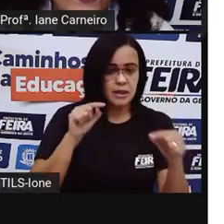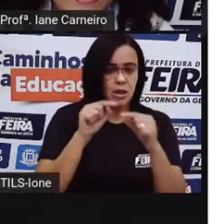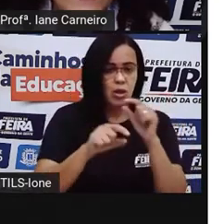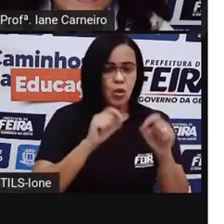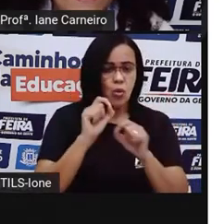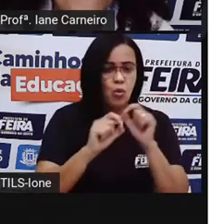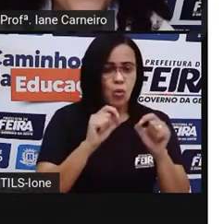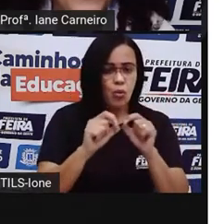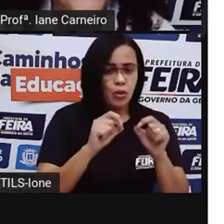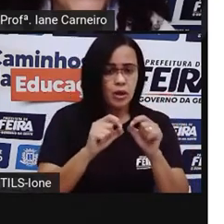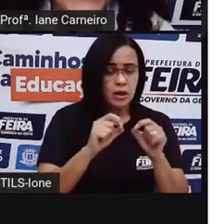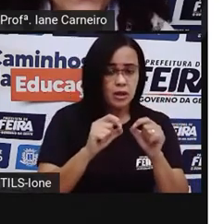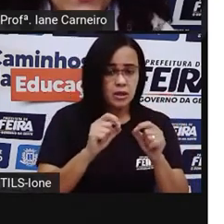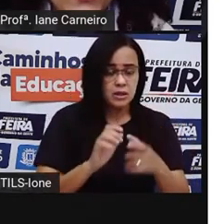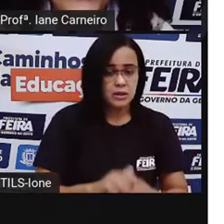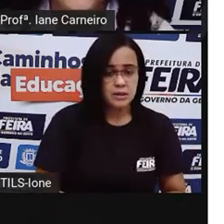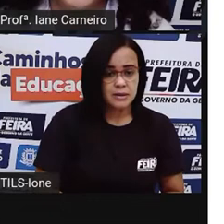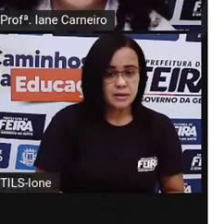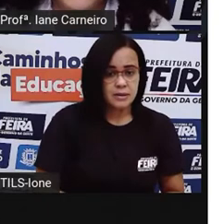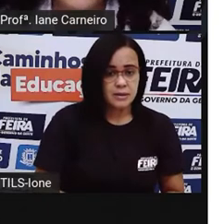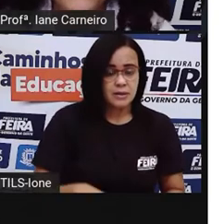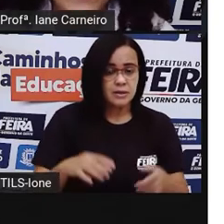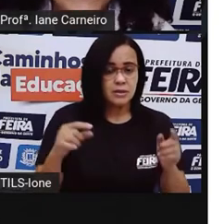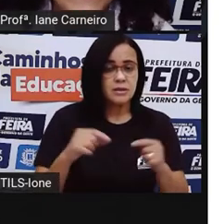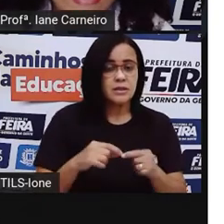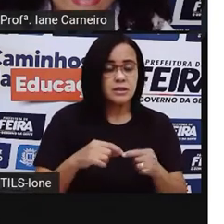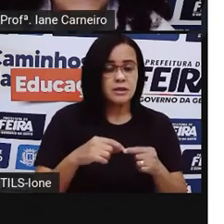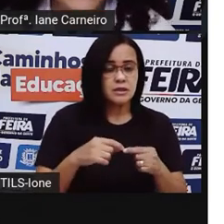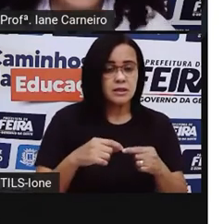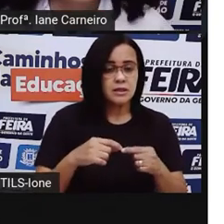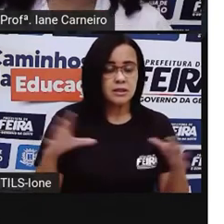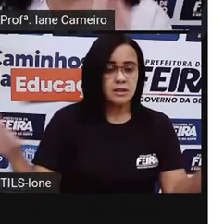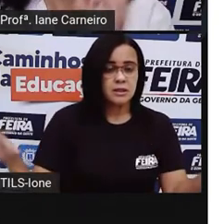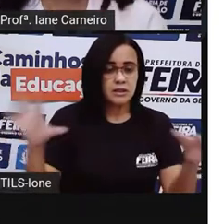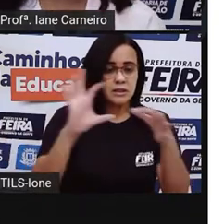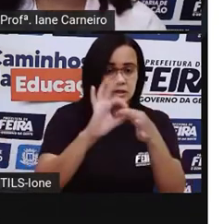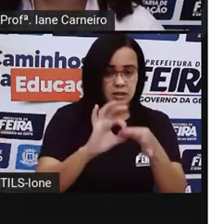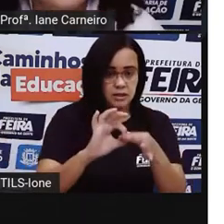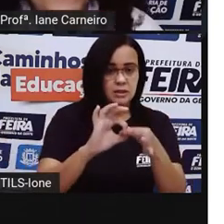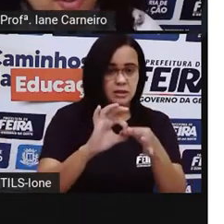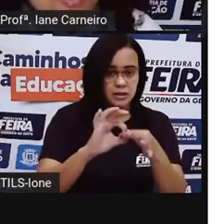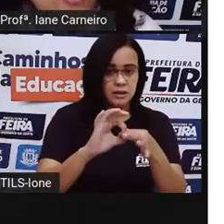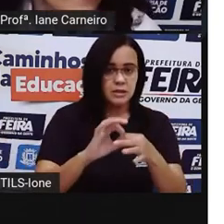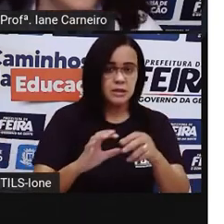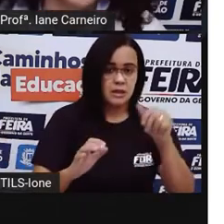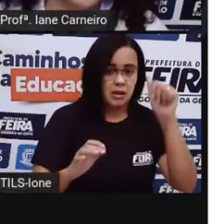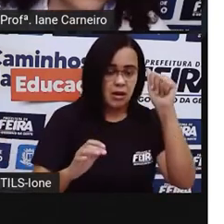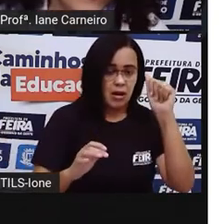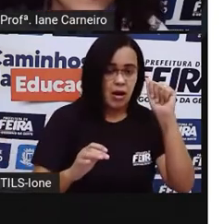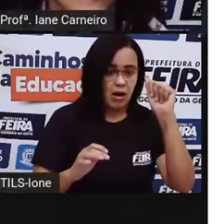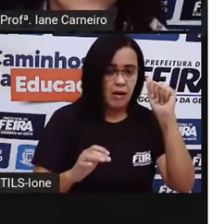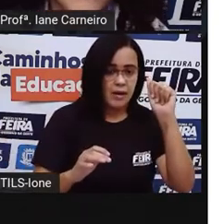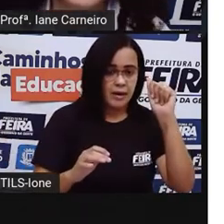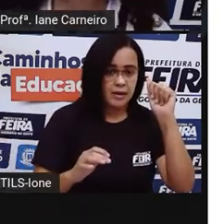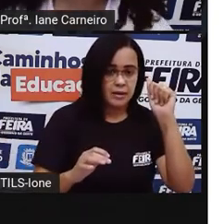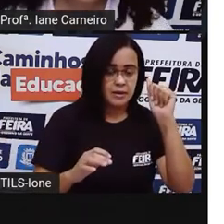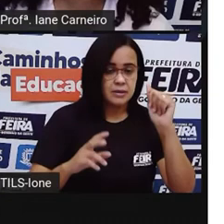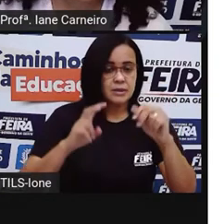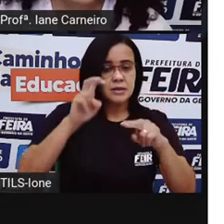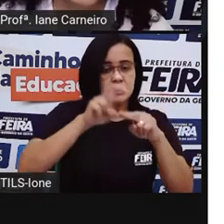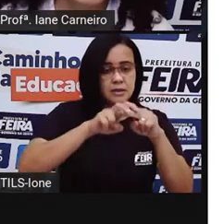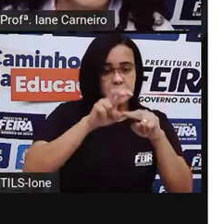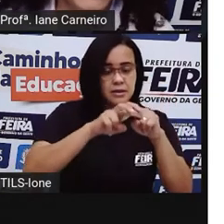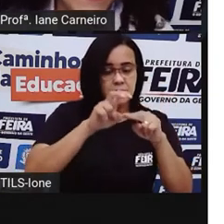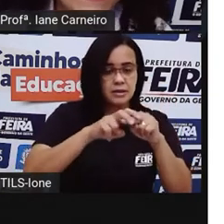letra A? Quem é que está no encontro do número 1 com a letra A? É a cadeira da professora ou do professor, né? Então